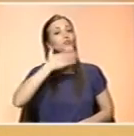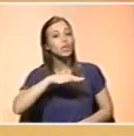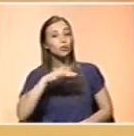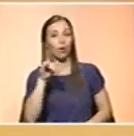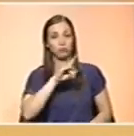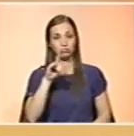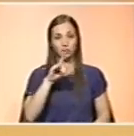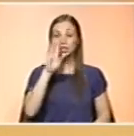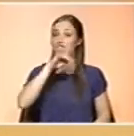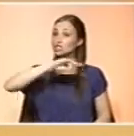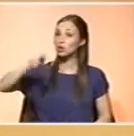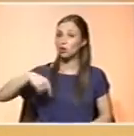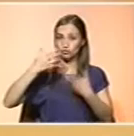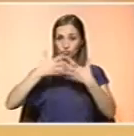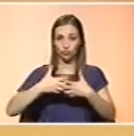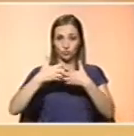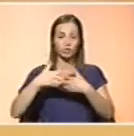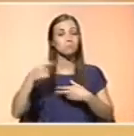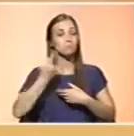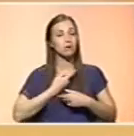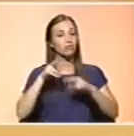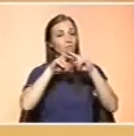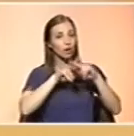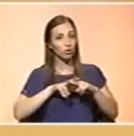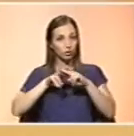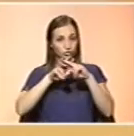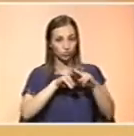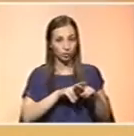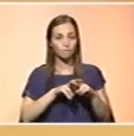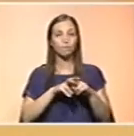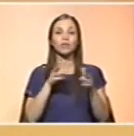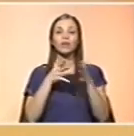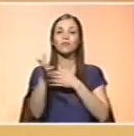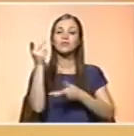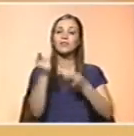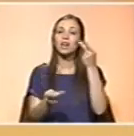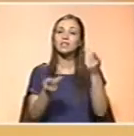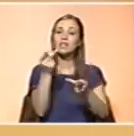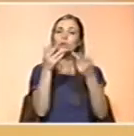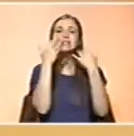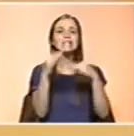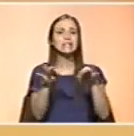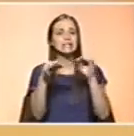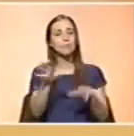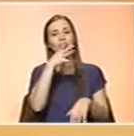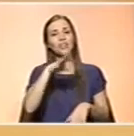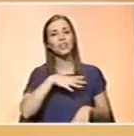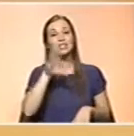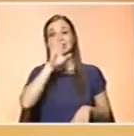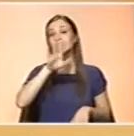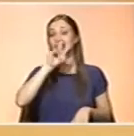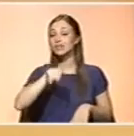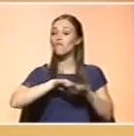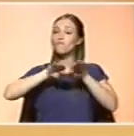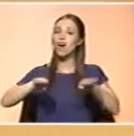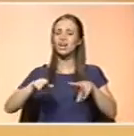Se nós tivermos dúvidas, há que fazer o diagnóstico através de uma avaliação analítica muito simples, que nos vai dizer se, neste período de